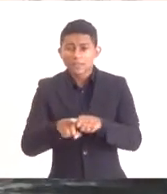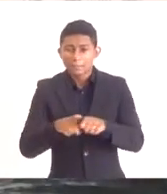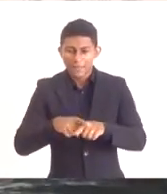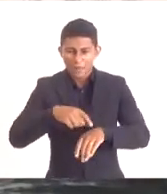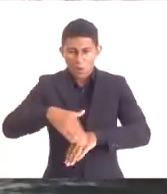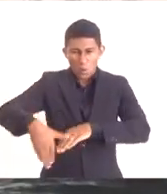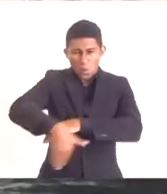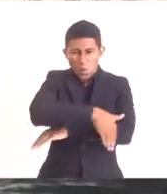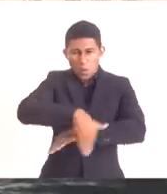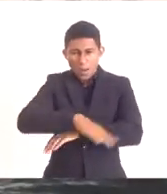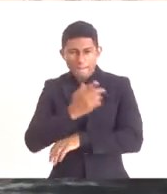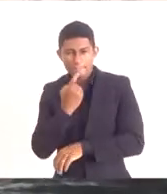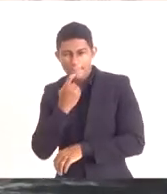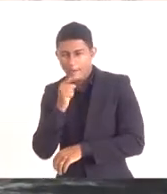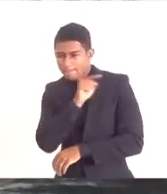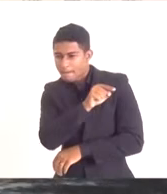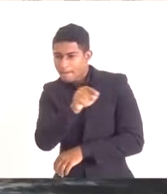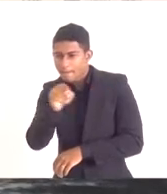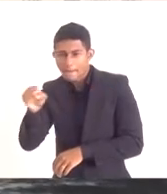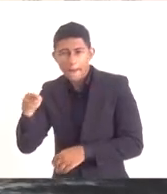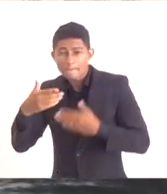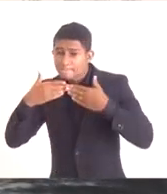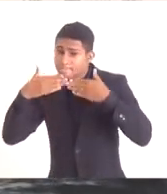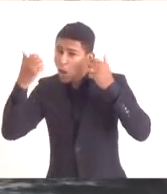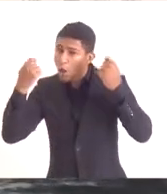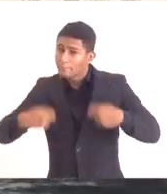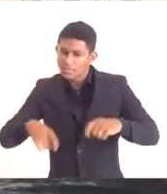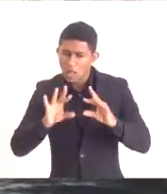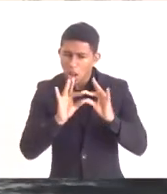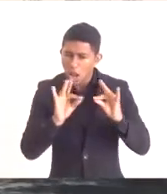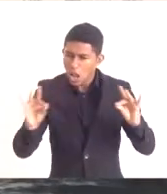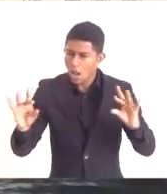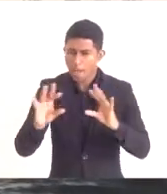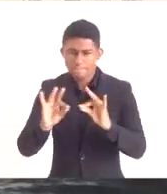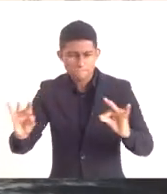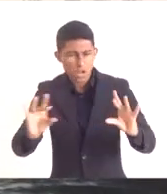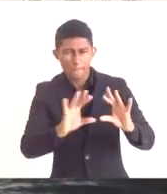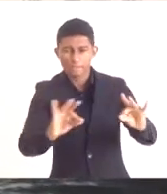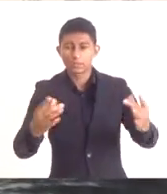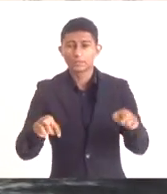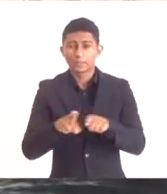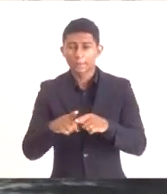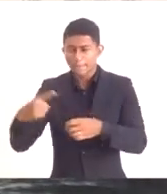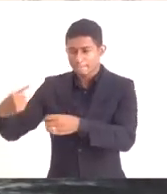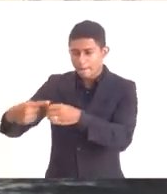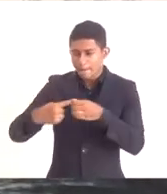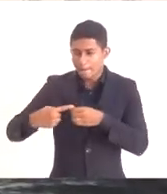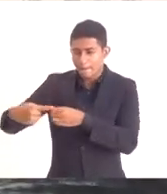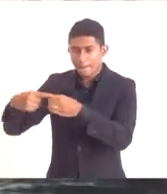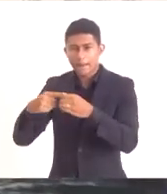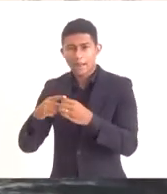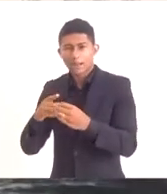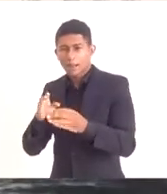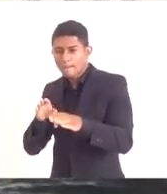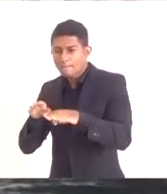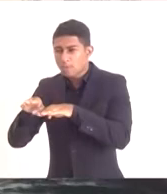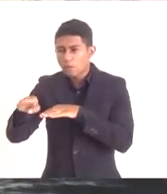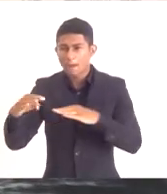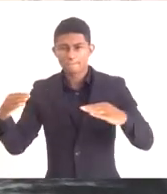acesso, melhorar a conectividade entre as cidades da região, melhorar a condição